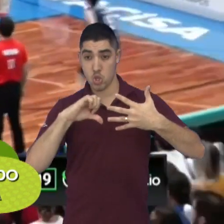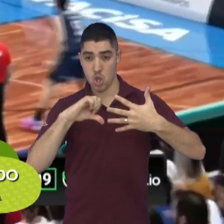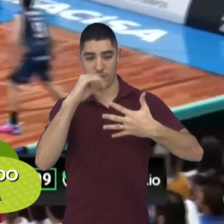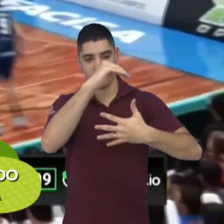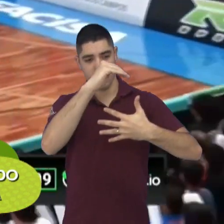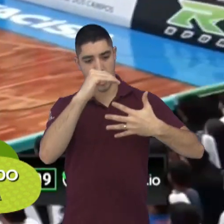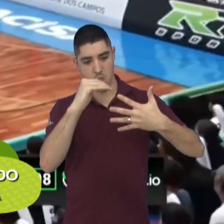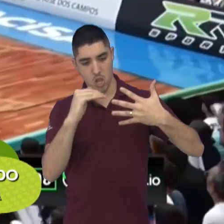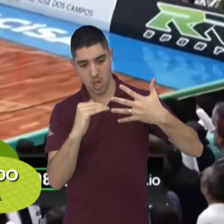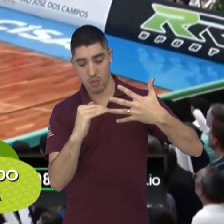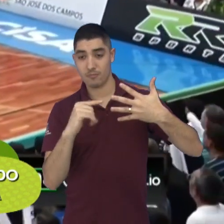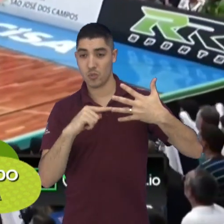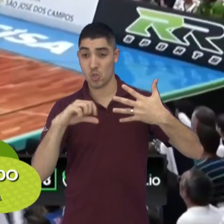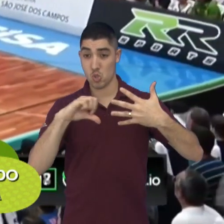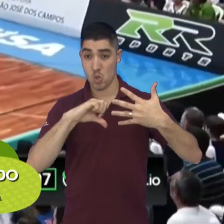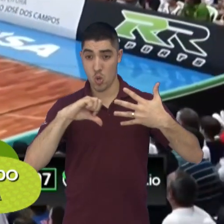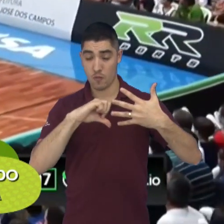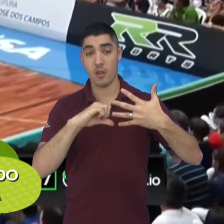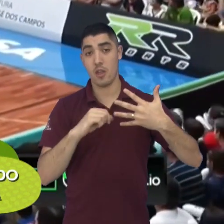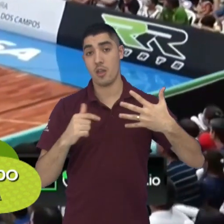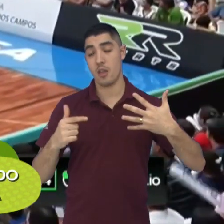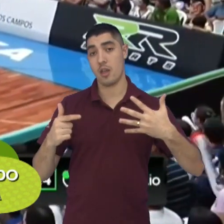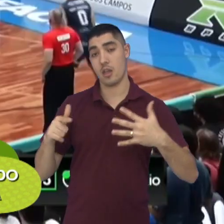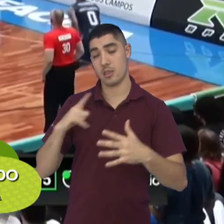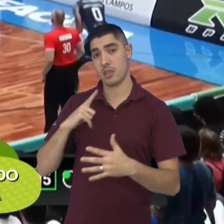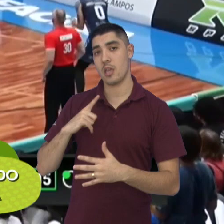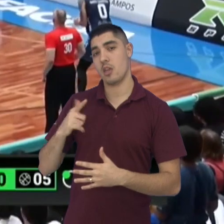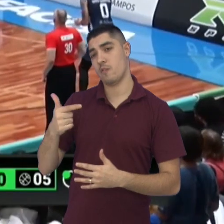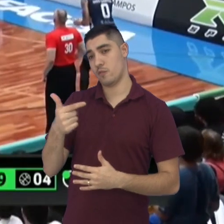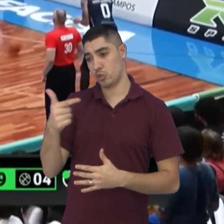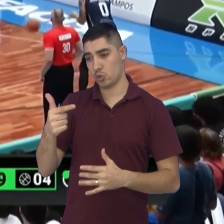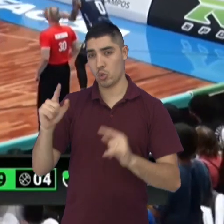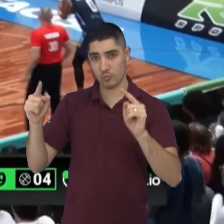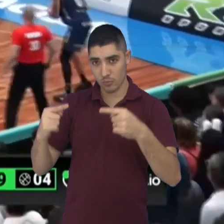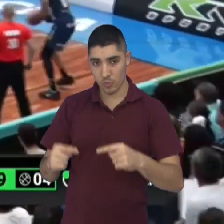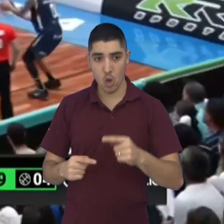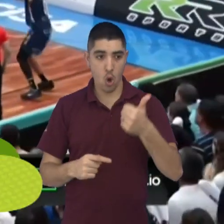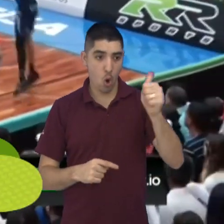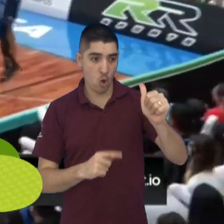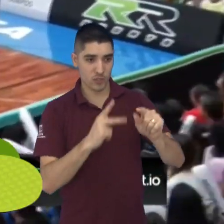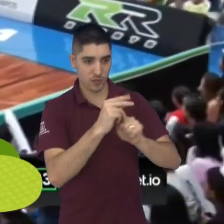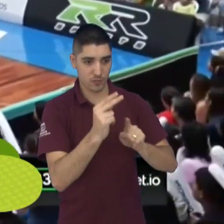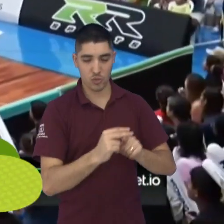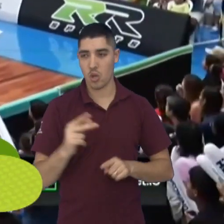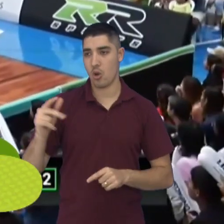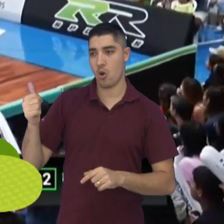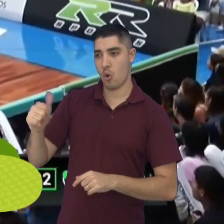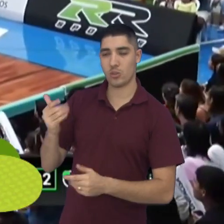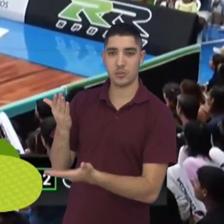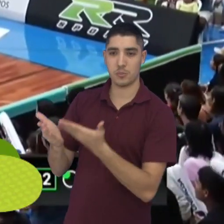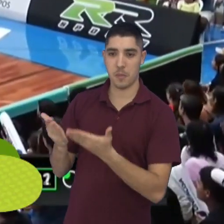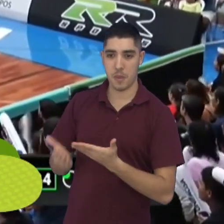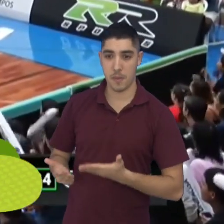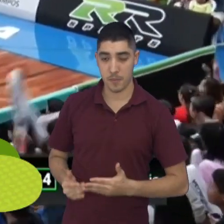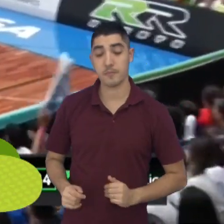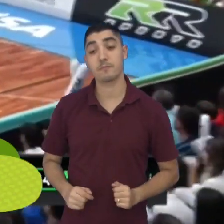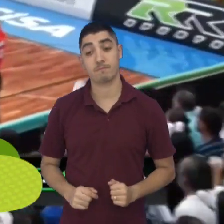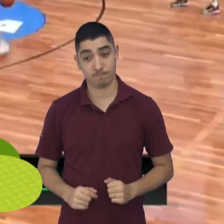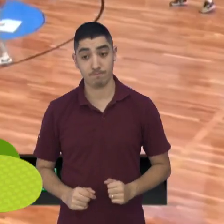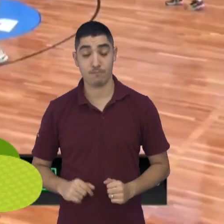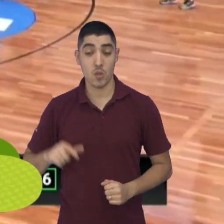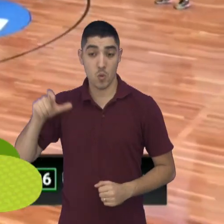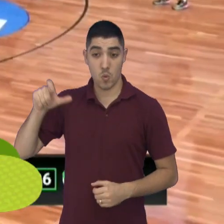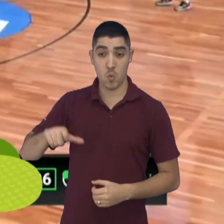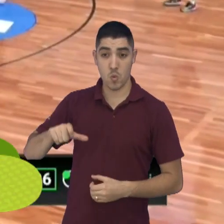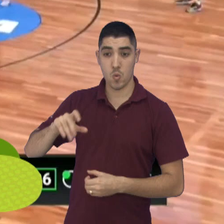aproveitamento, em 22 jogos, 11 vitórias, 11 derrotas, Brunão. É, a gente sabia que, como o próprio Ricardo Costa diz, era um jogo difícil